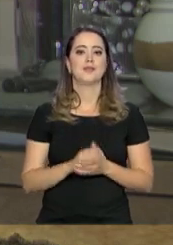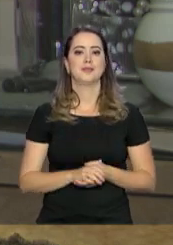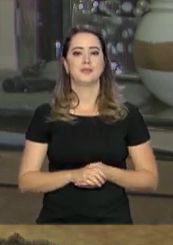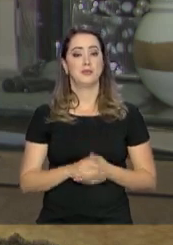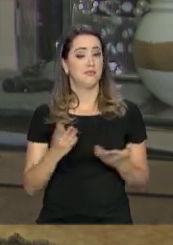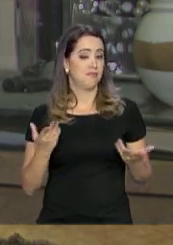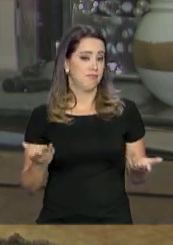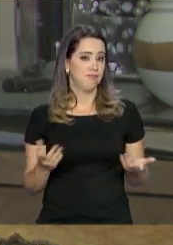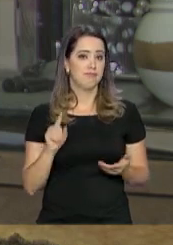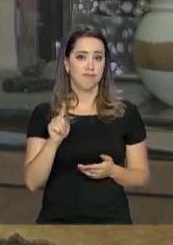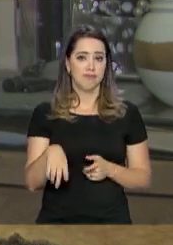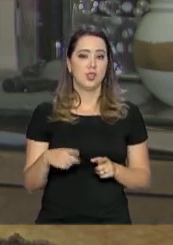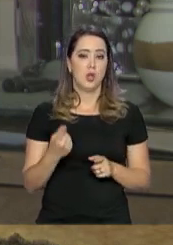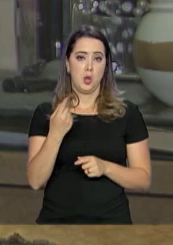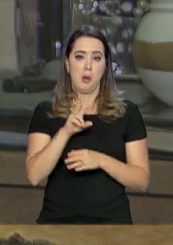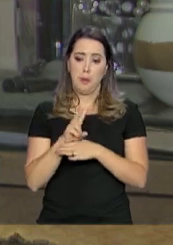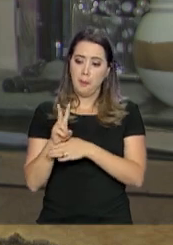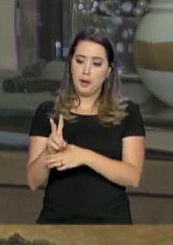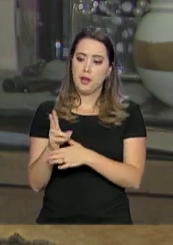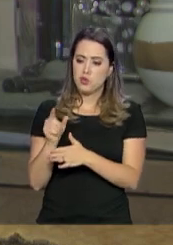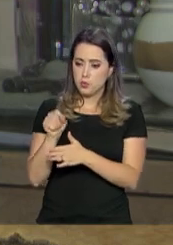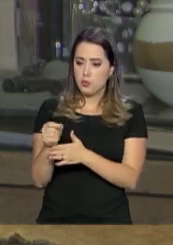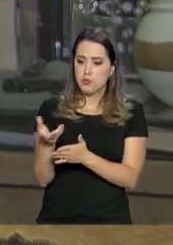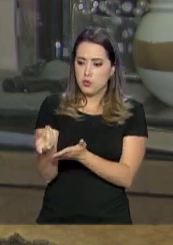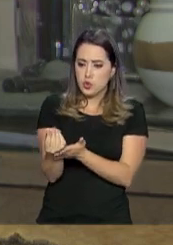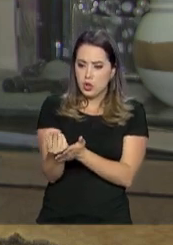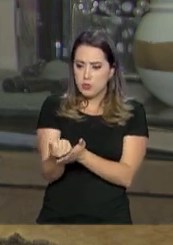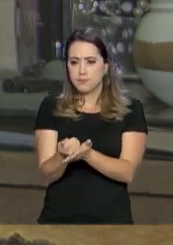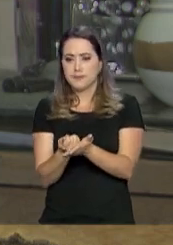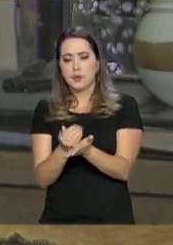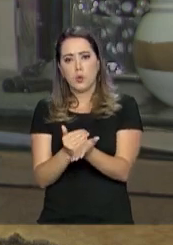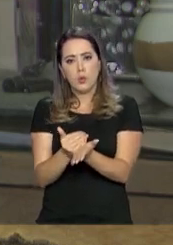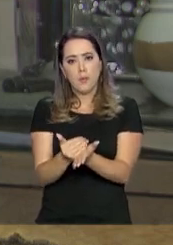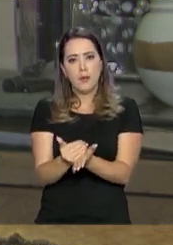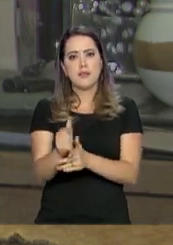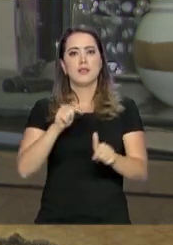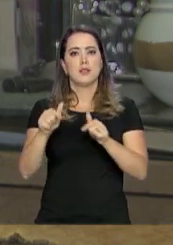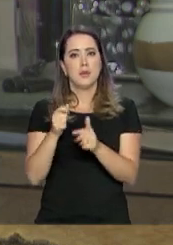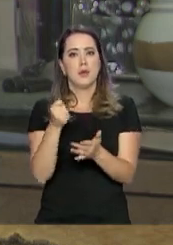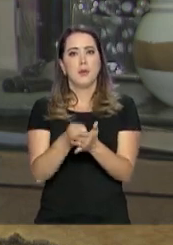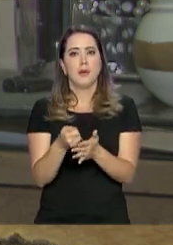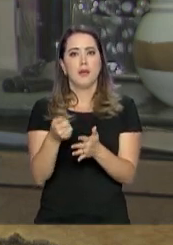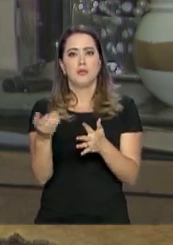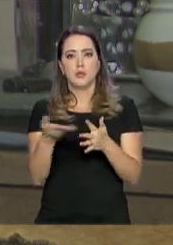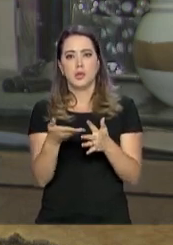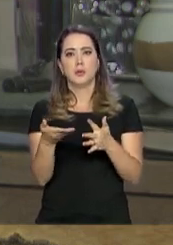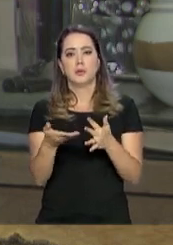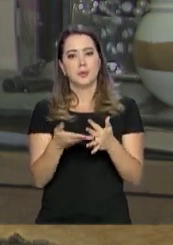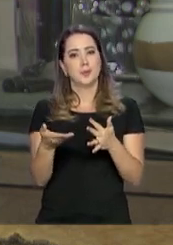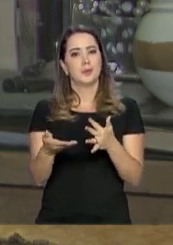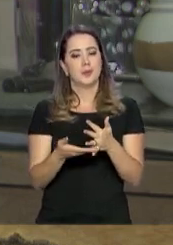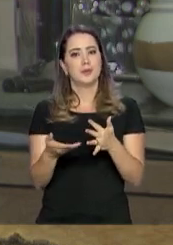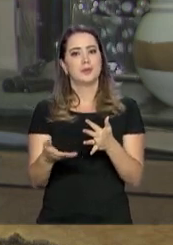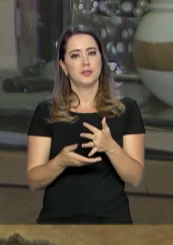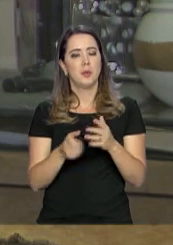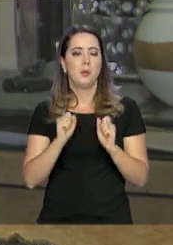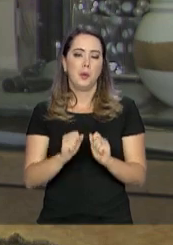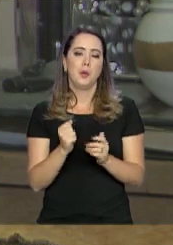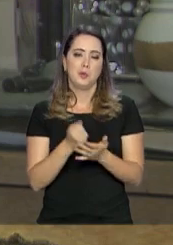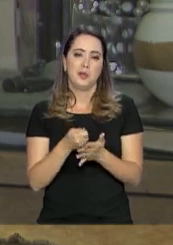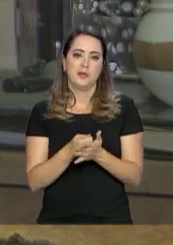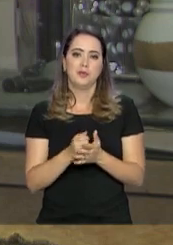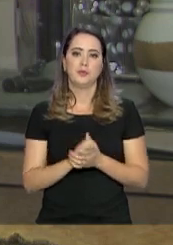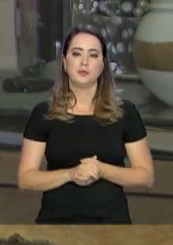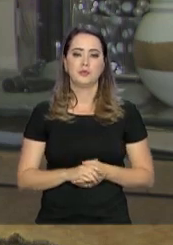Então, faz um microcrédito, começa a trabalhar e vai pagando aos poucos, porque tudo a gente consegue pagar. Basta a gente querer, né?